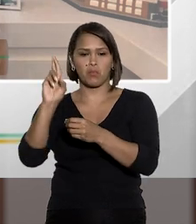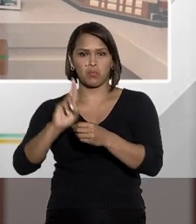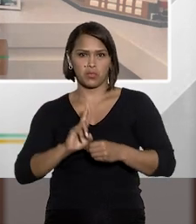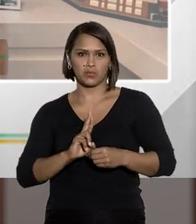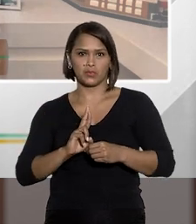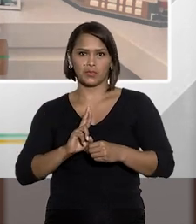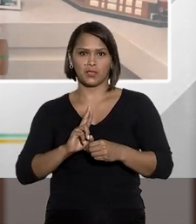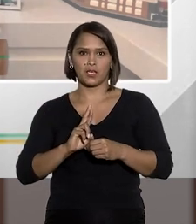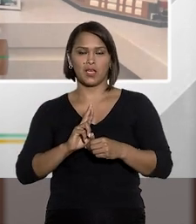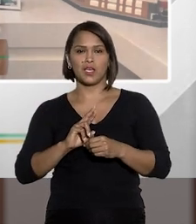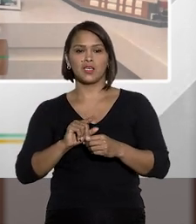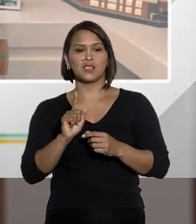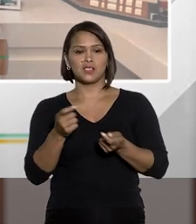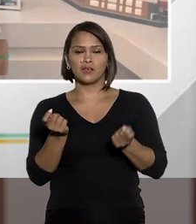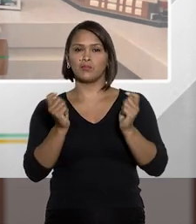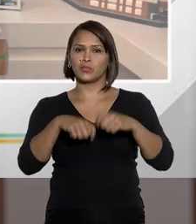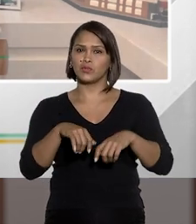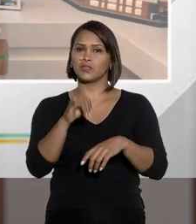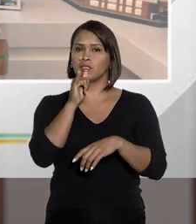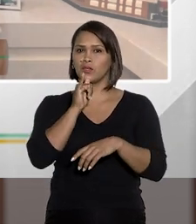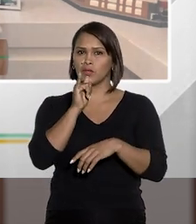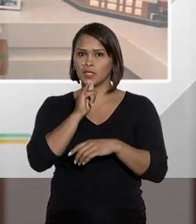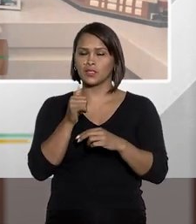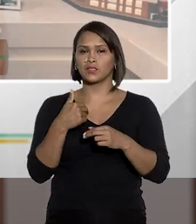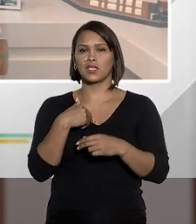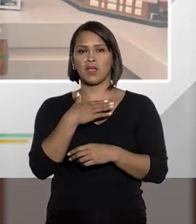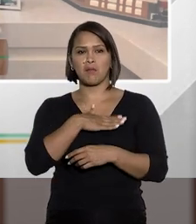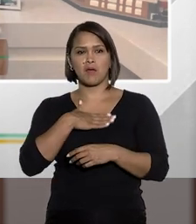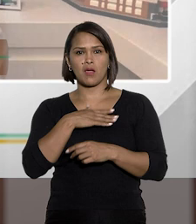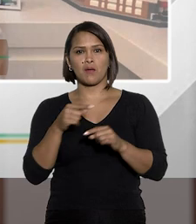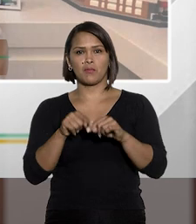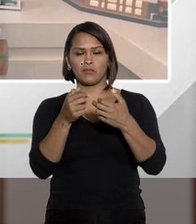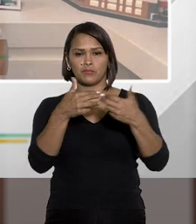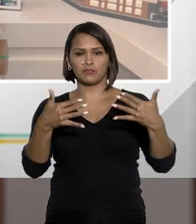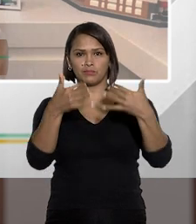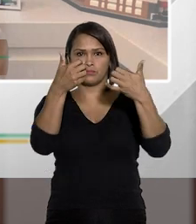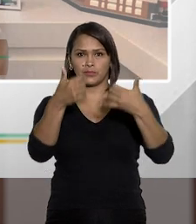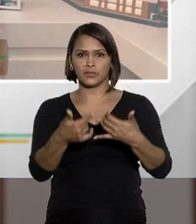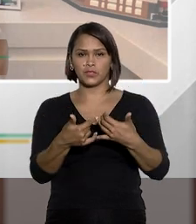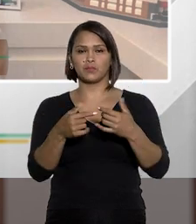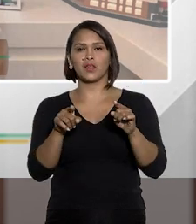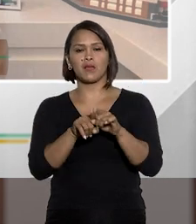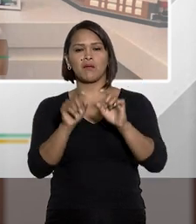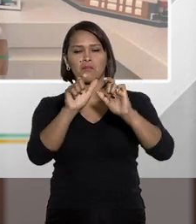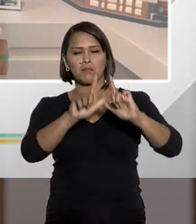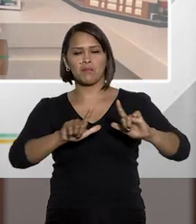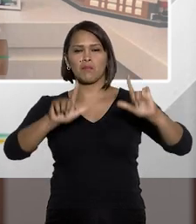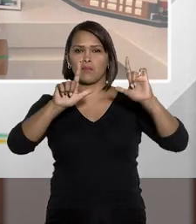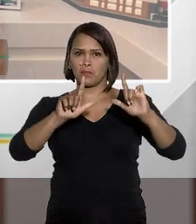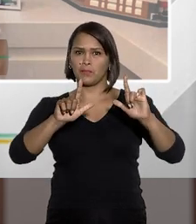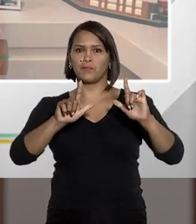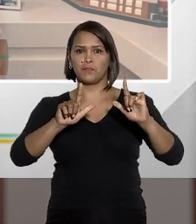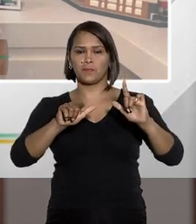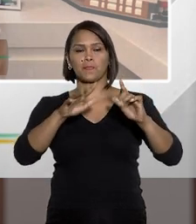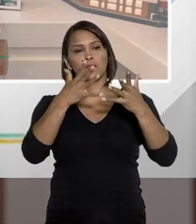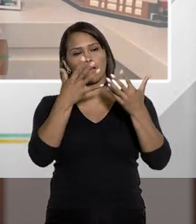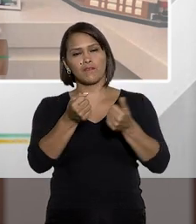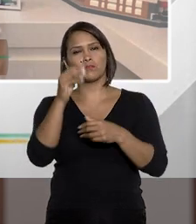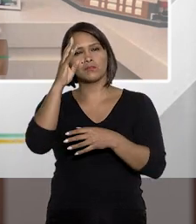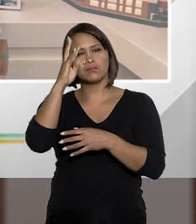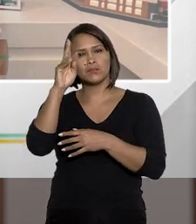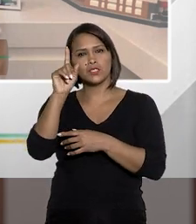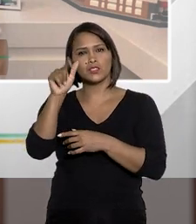por abuso de autoridade. Se você me permite até dar um exemplo, Fátima, perdão, para ilustrar isso aí para você,